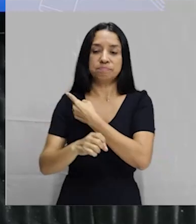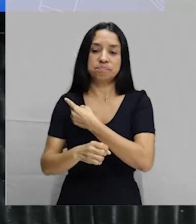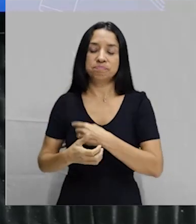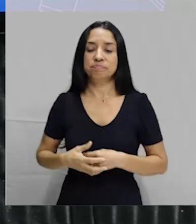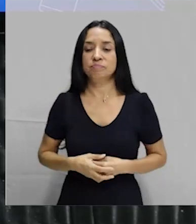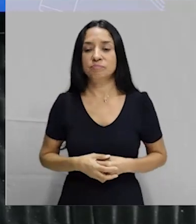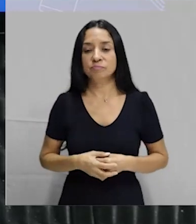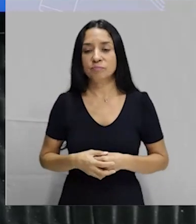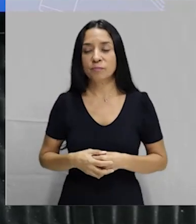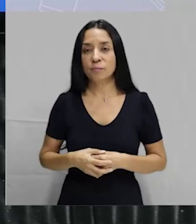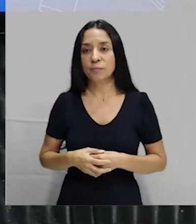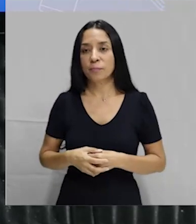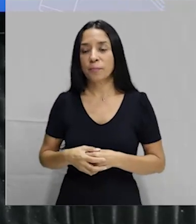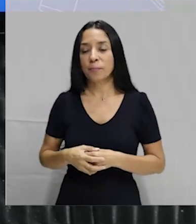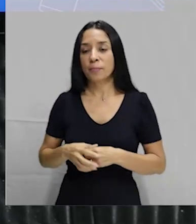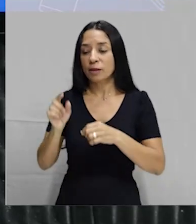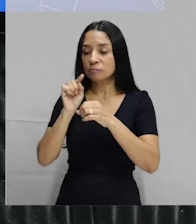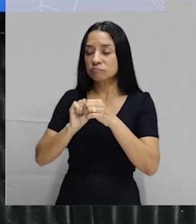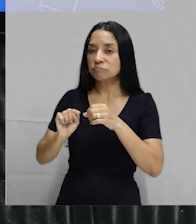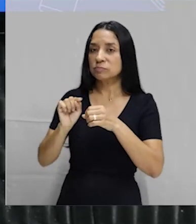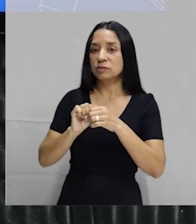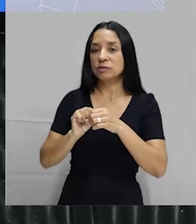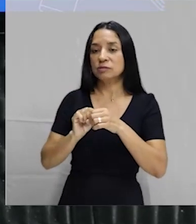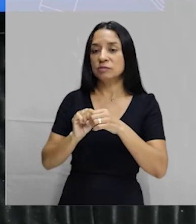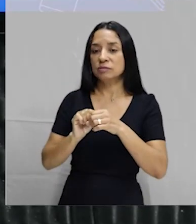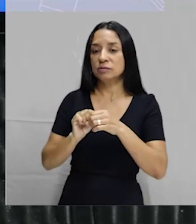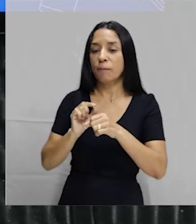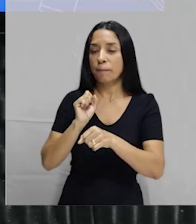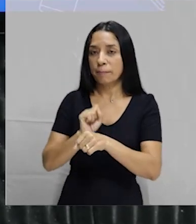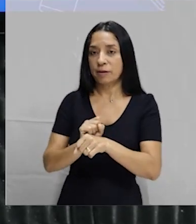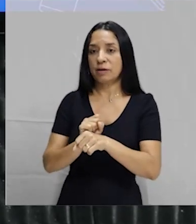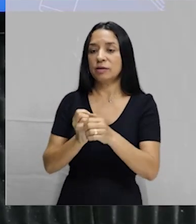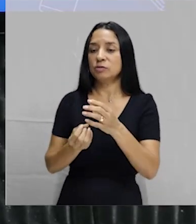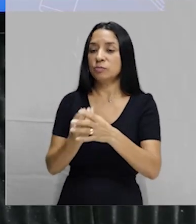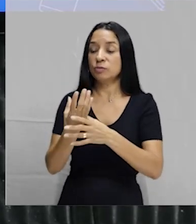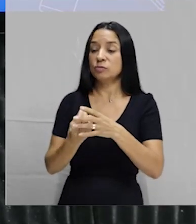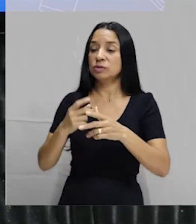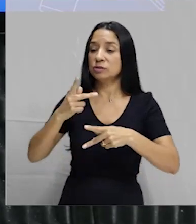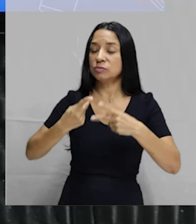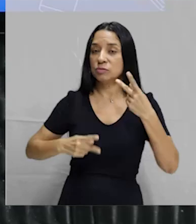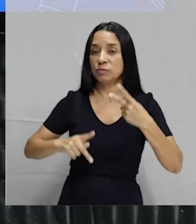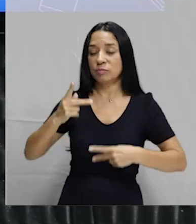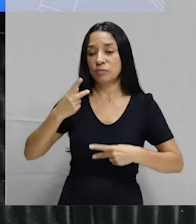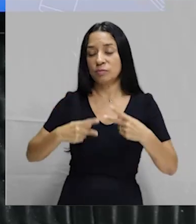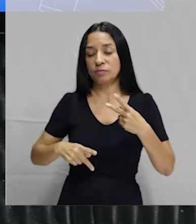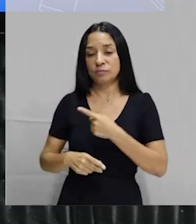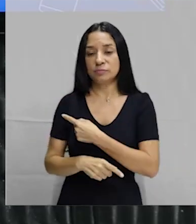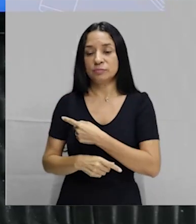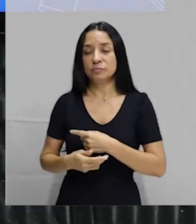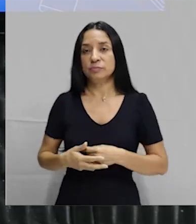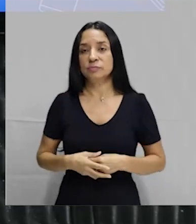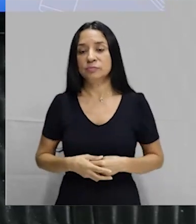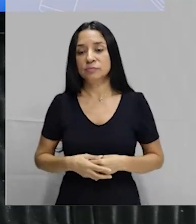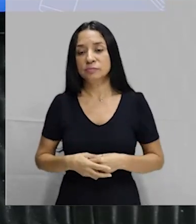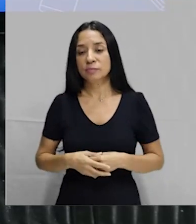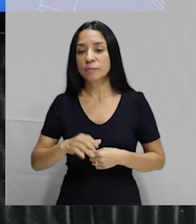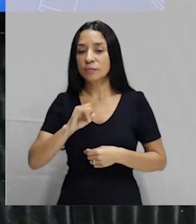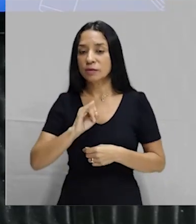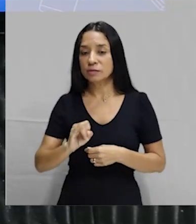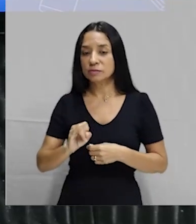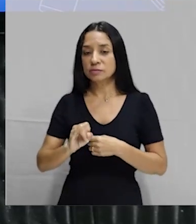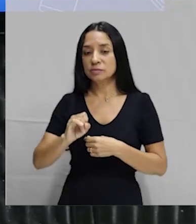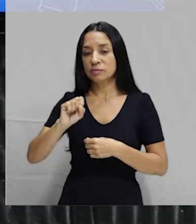tá? Então, essa glândula, ela deixa de produzir esses hormônios se tiver presente a progesterona e o estrógeno. Se o